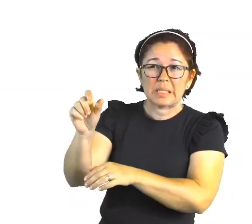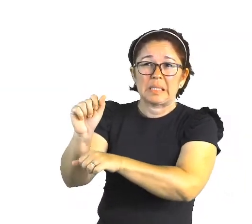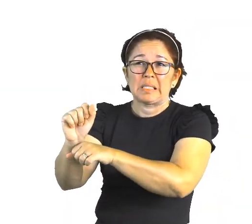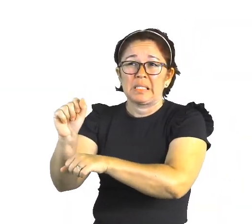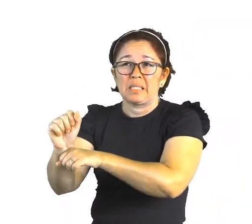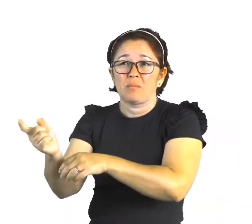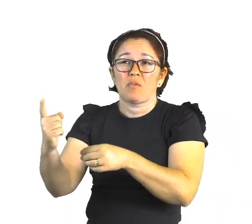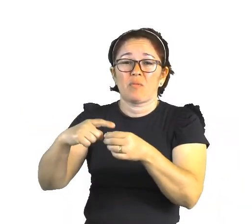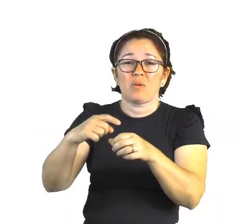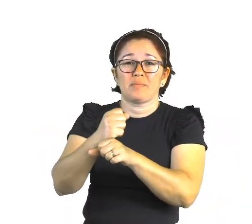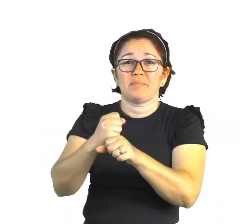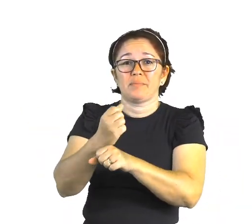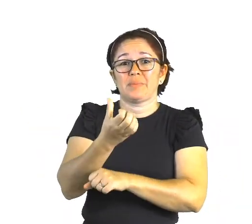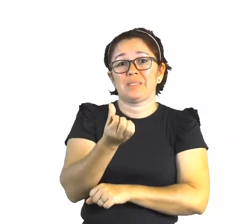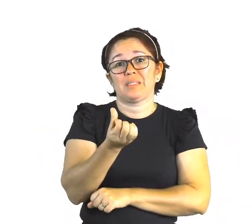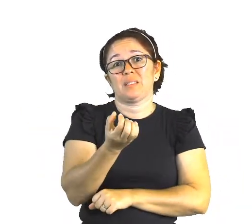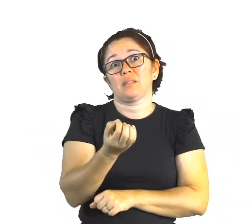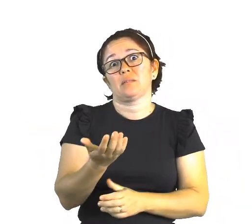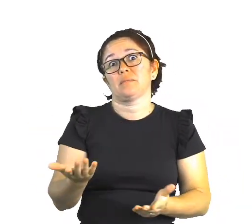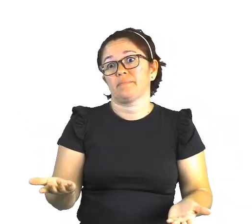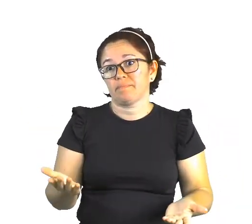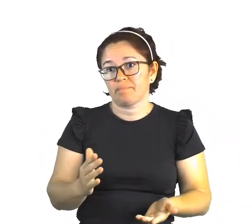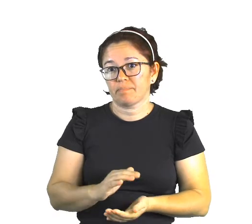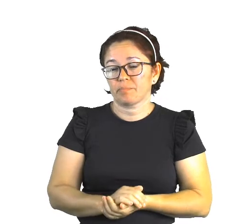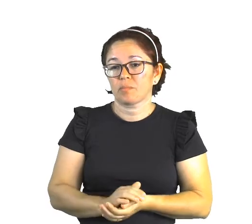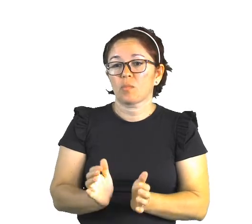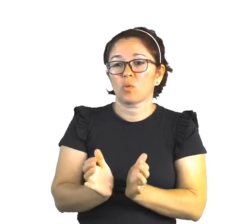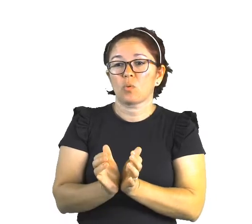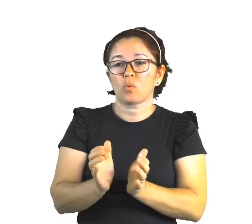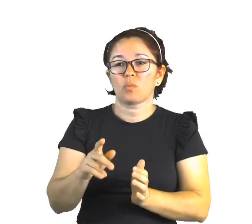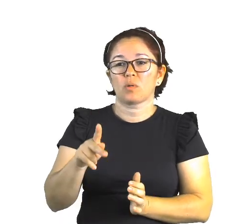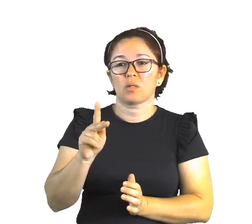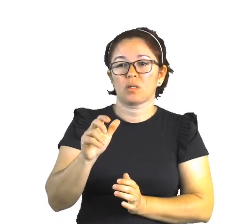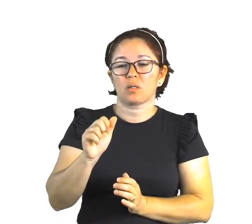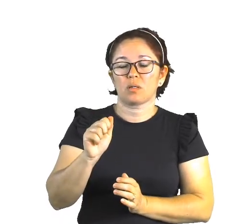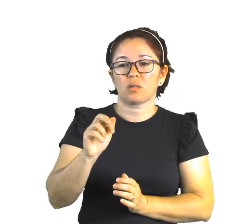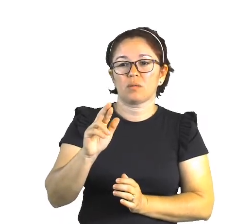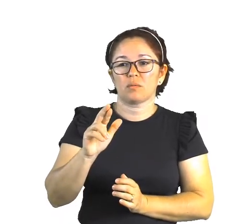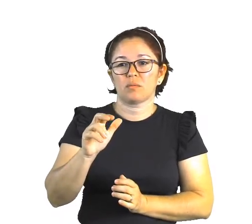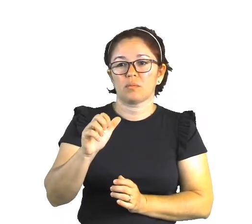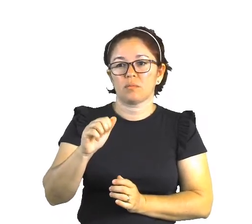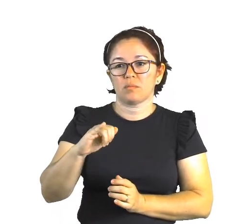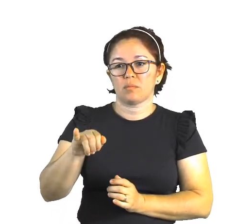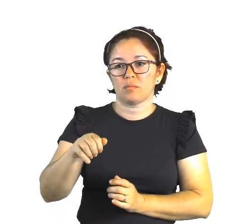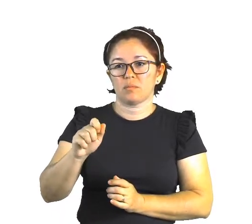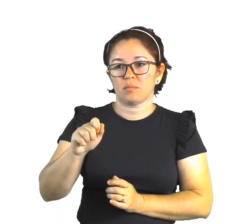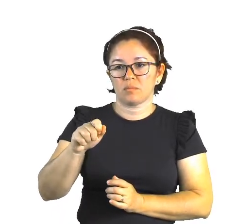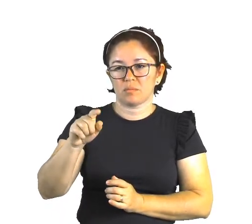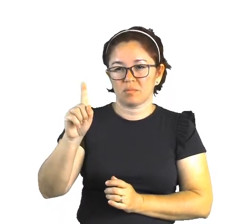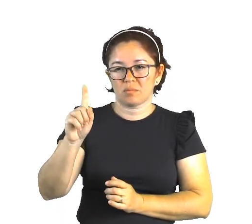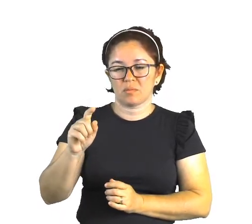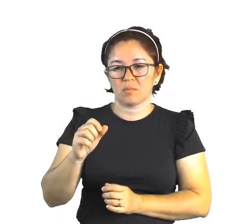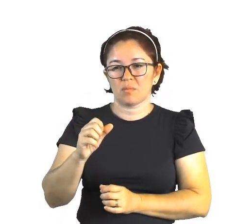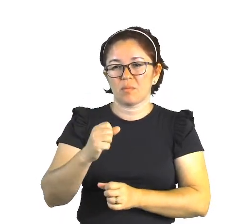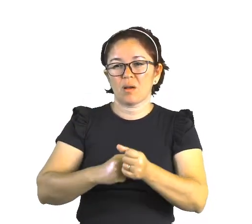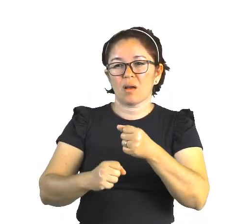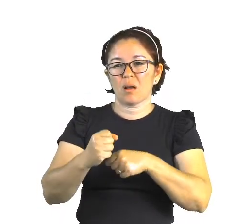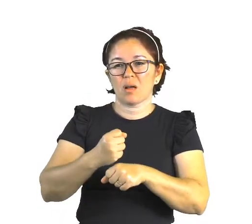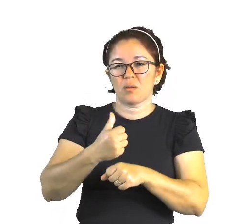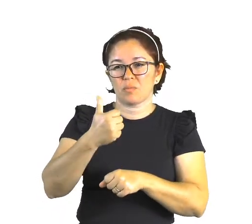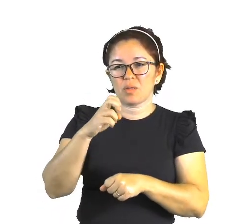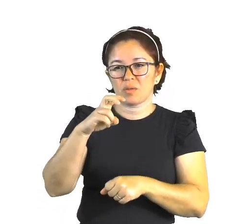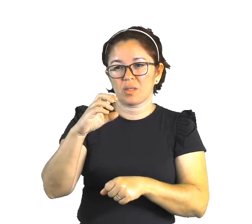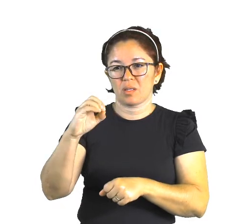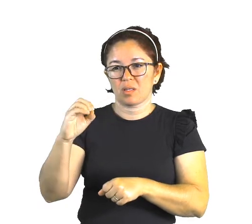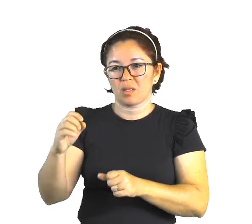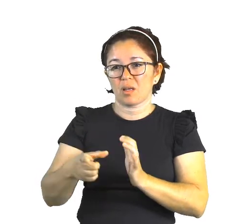Carajá. Antes de 1500, os carajás eram chamados de povos imi. Subiram o rio Araguaia. No rio